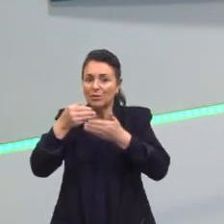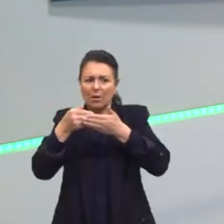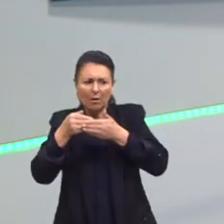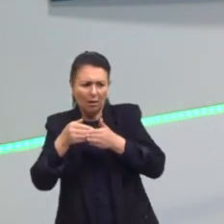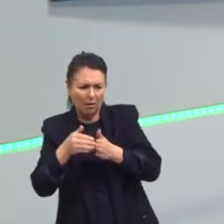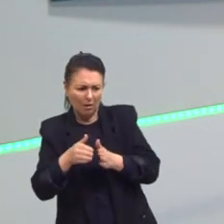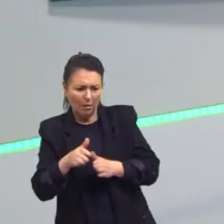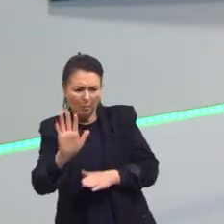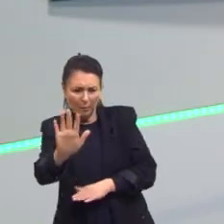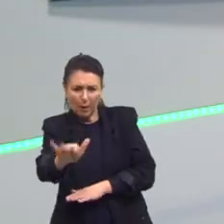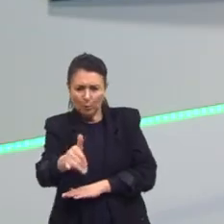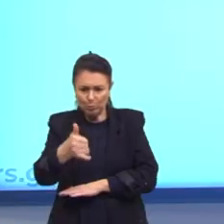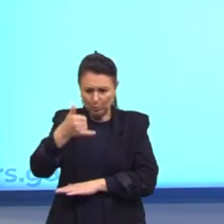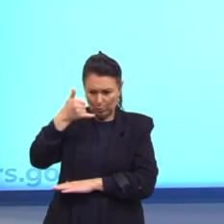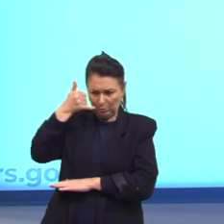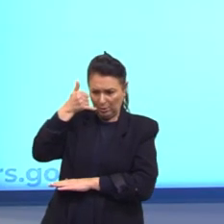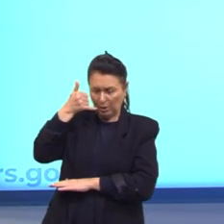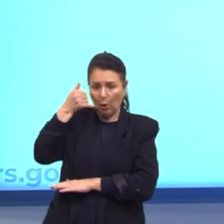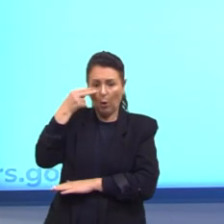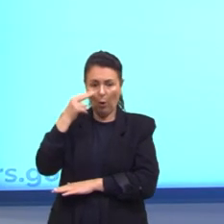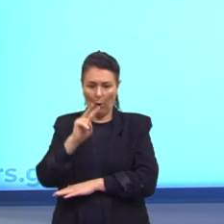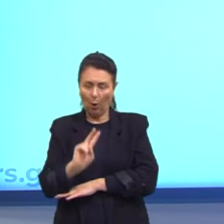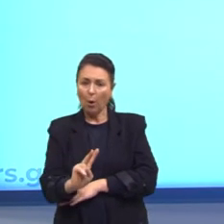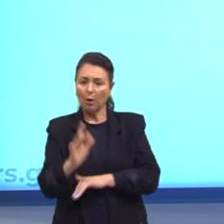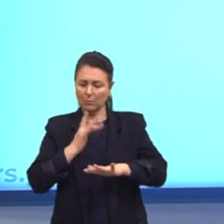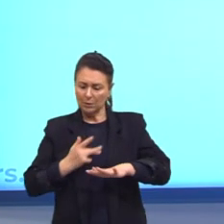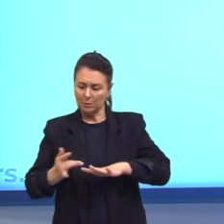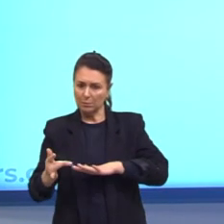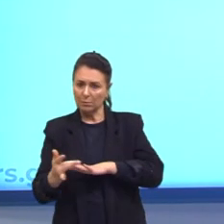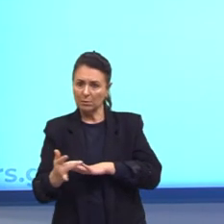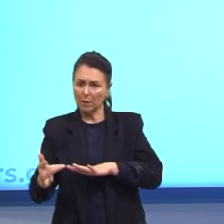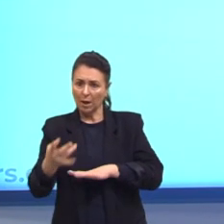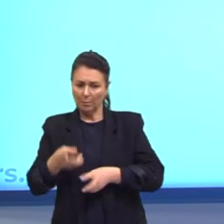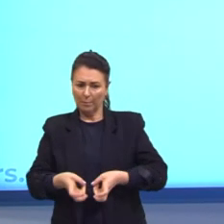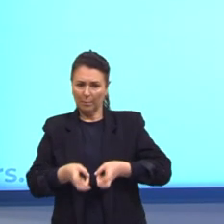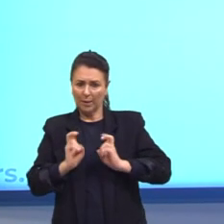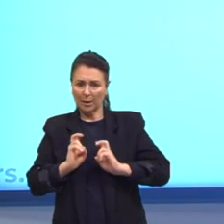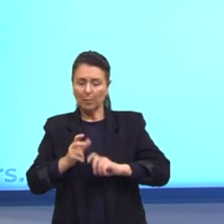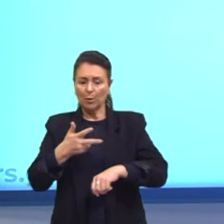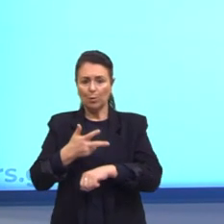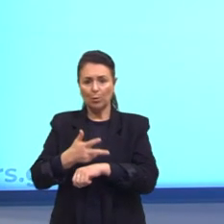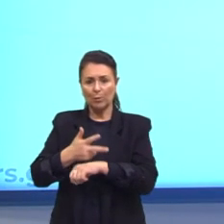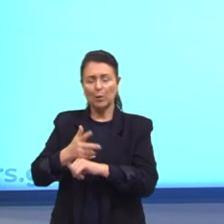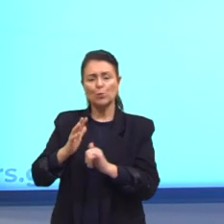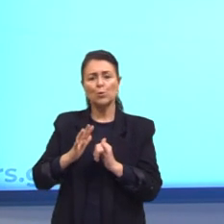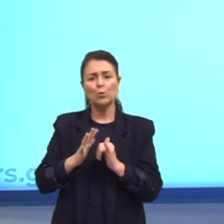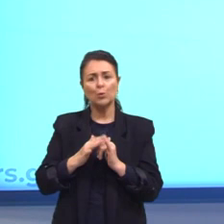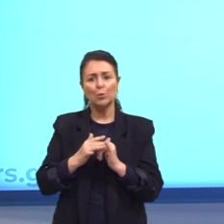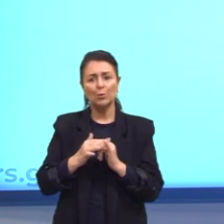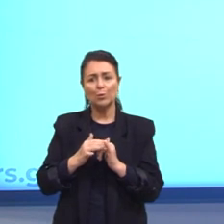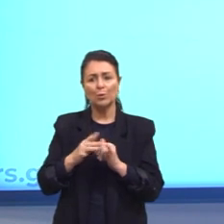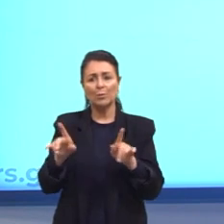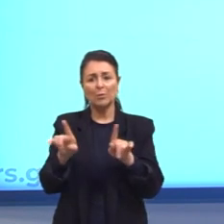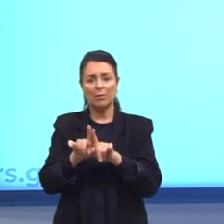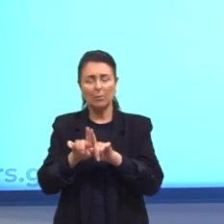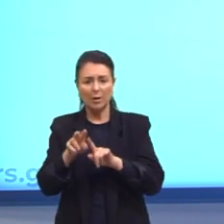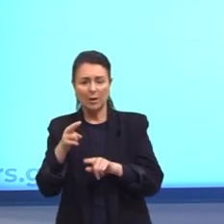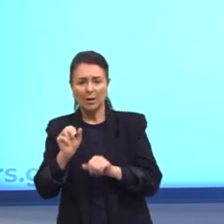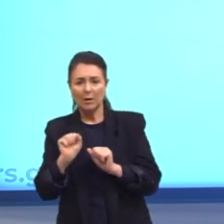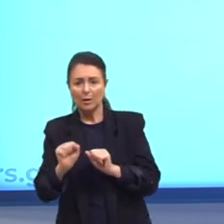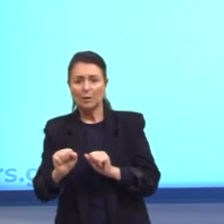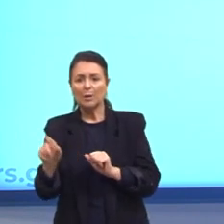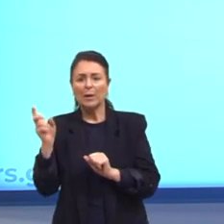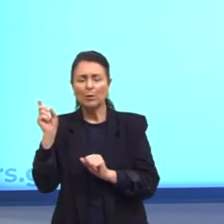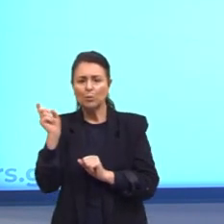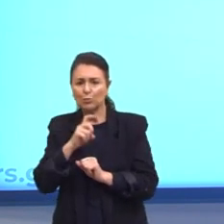celular, qualquer rede social que vocês forem abrir hoje. Vocês vão assistir um vídeo no YouTube, vocês vão acompanhar o TikTok,